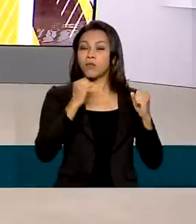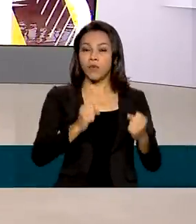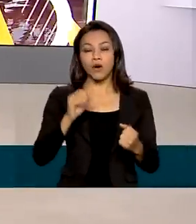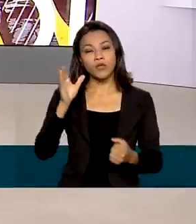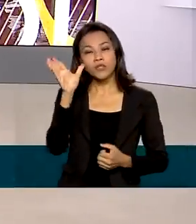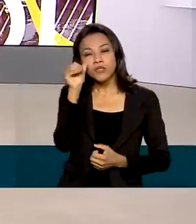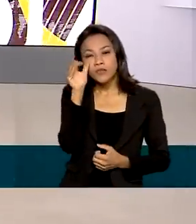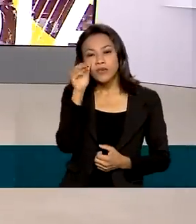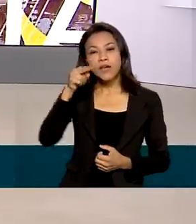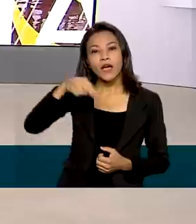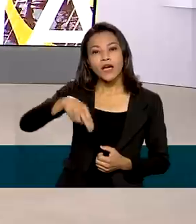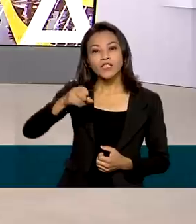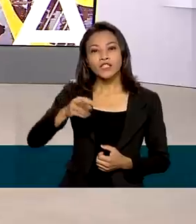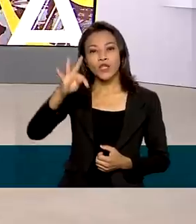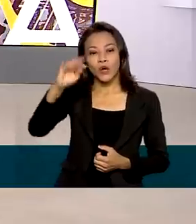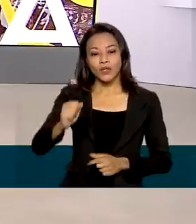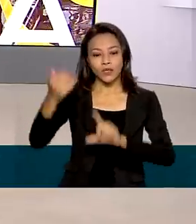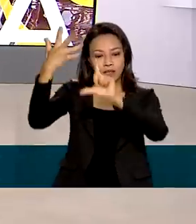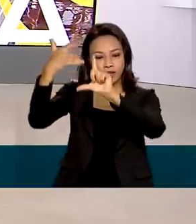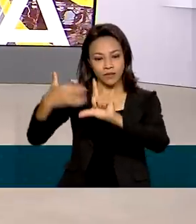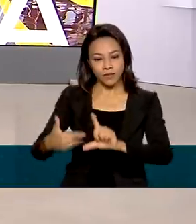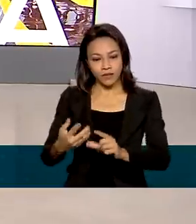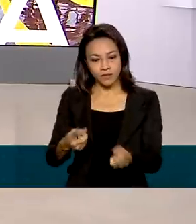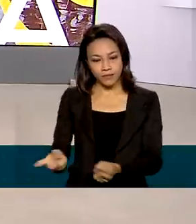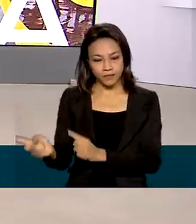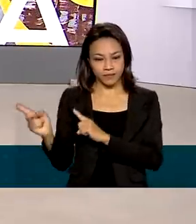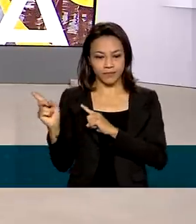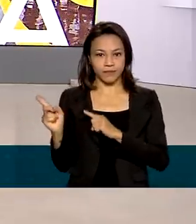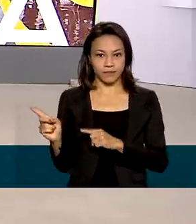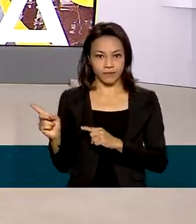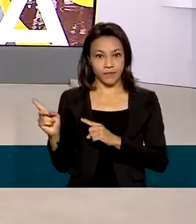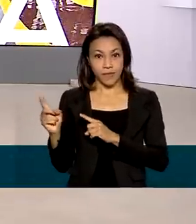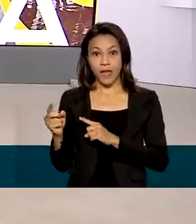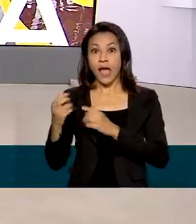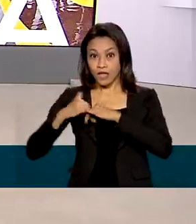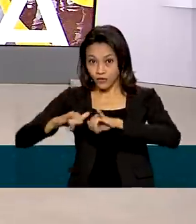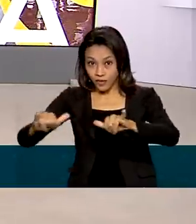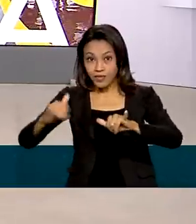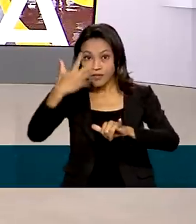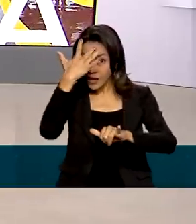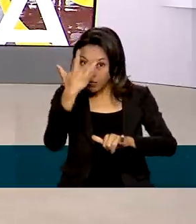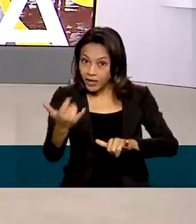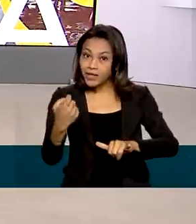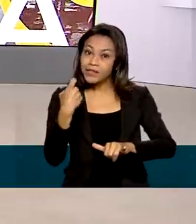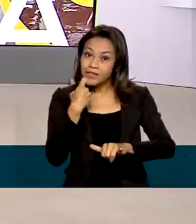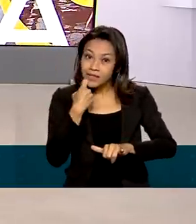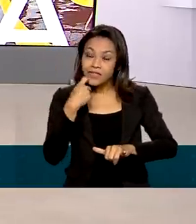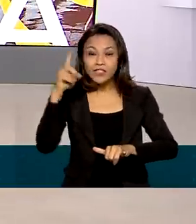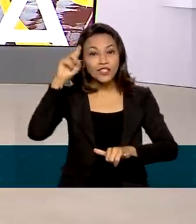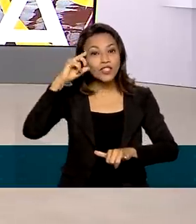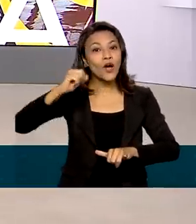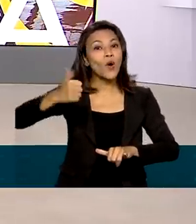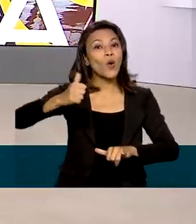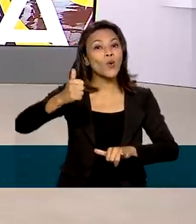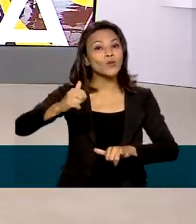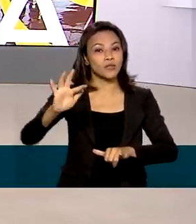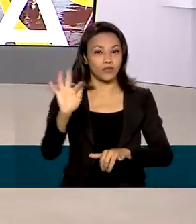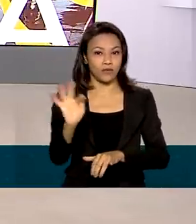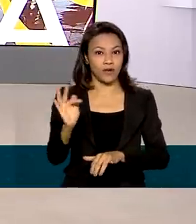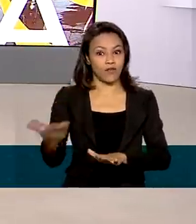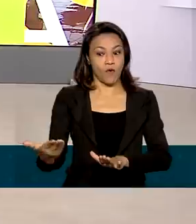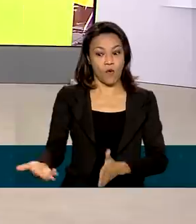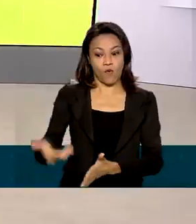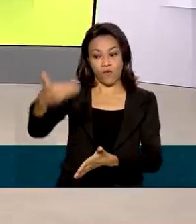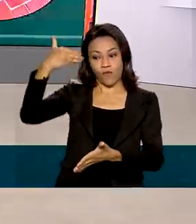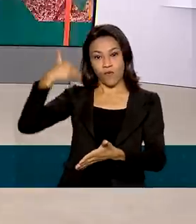página do participante que aparece aí na sua tela. A divulgação seria amanhã, sexta-feira, dia 11 de fevereiro, e foi antecipada